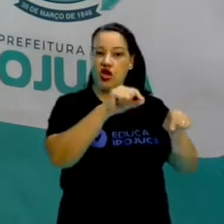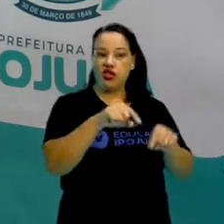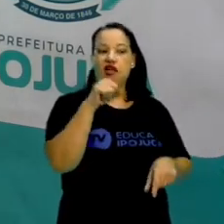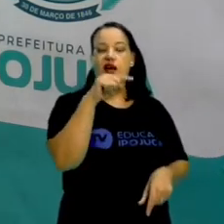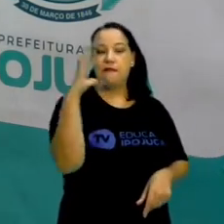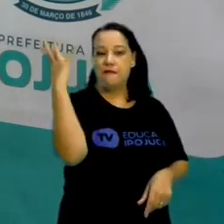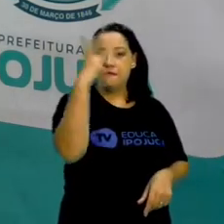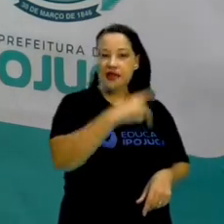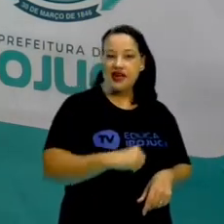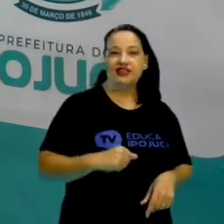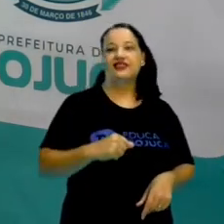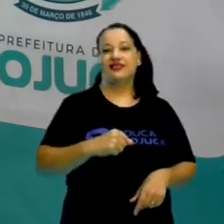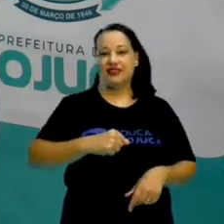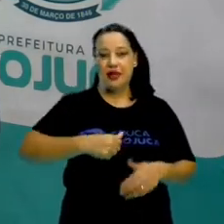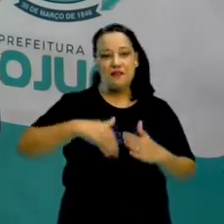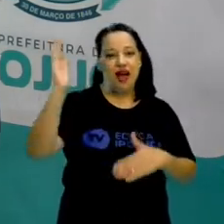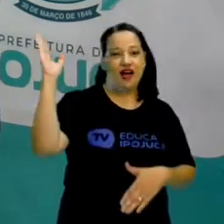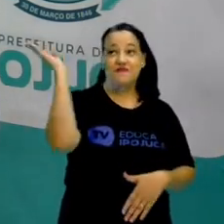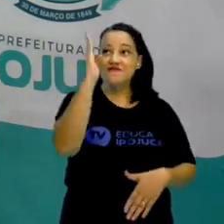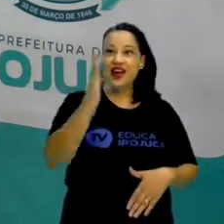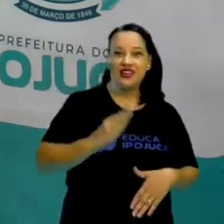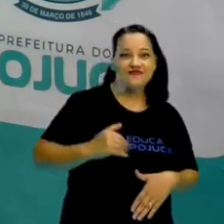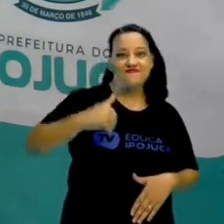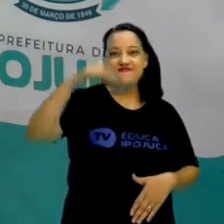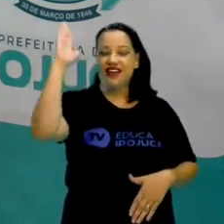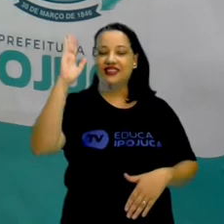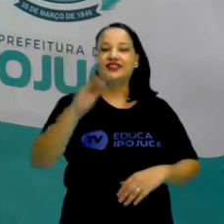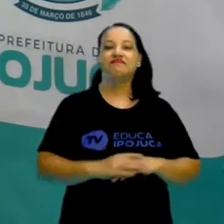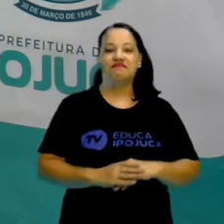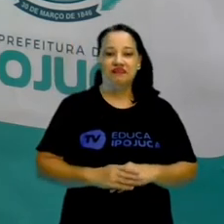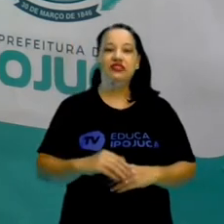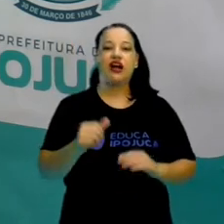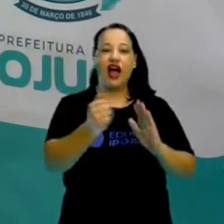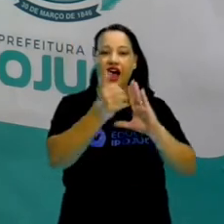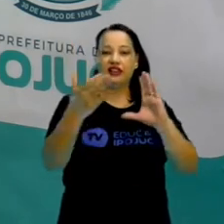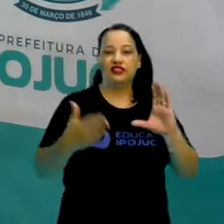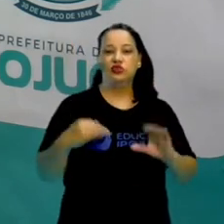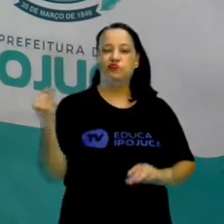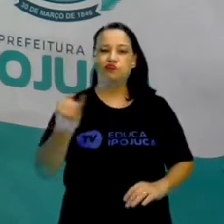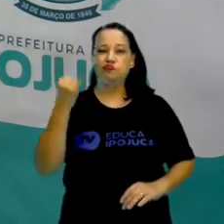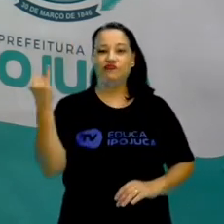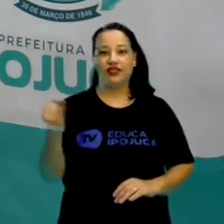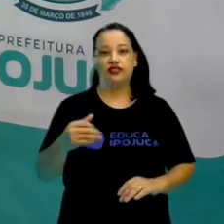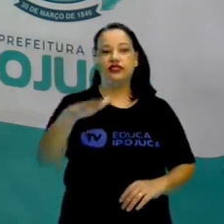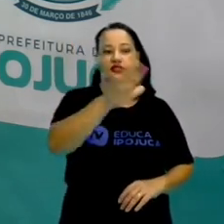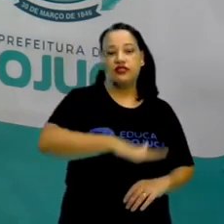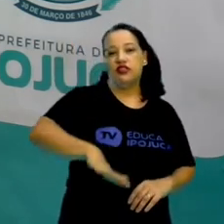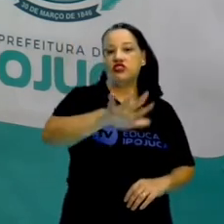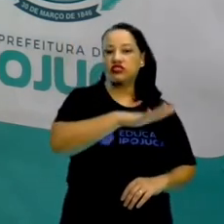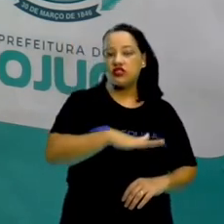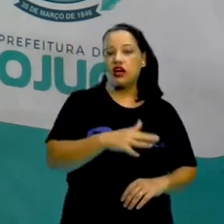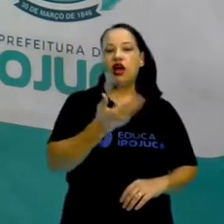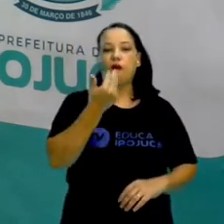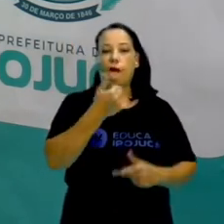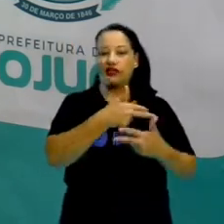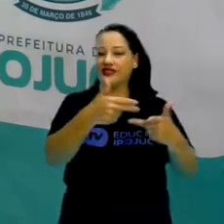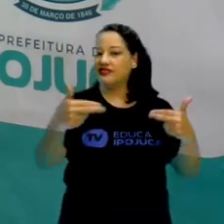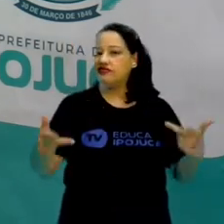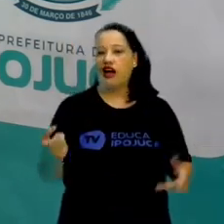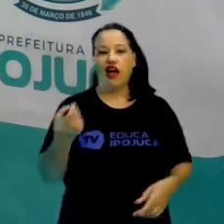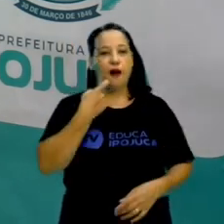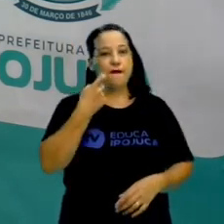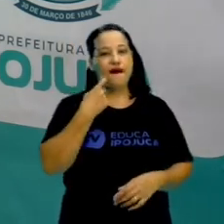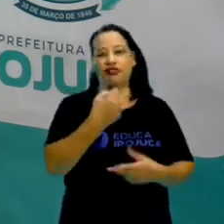Brasil Então é uma característica importante da nossa região, né? Os alimentos deliciosos,